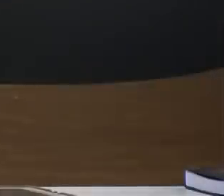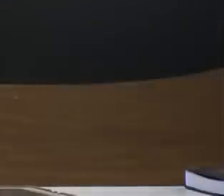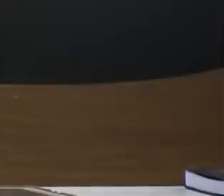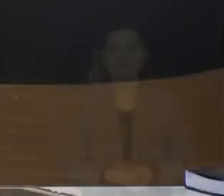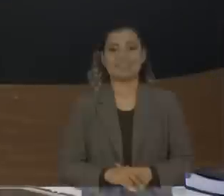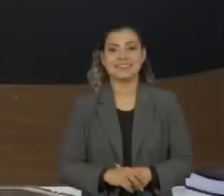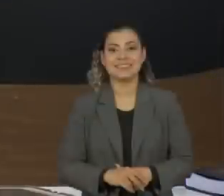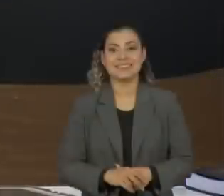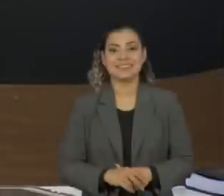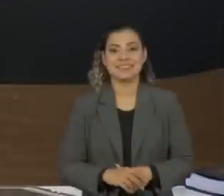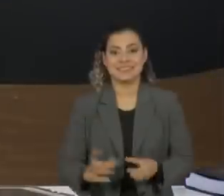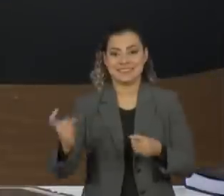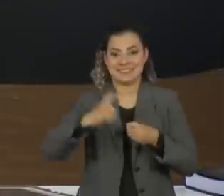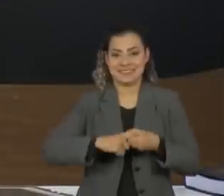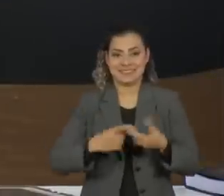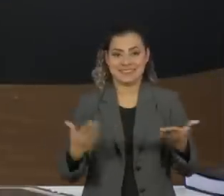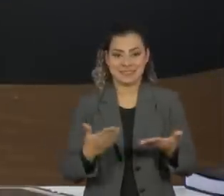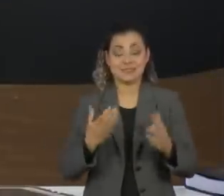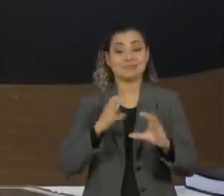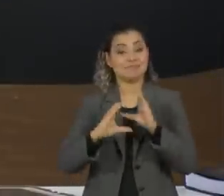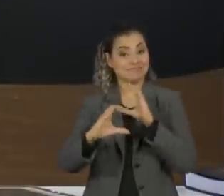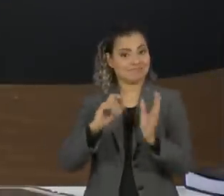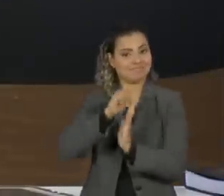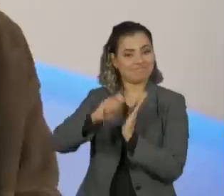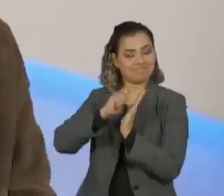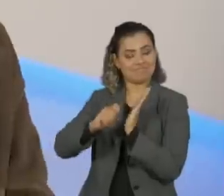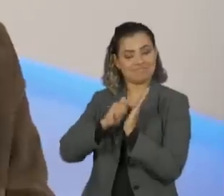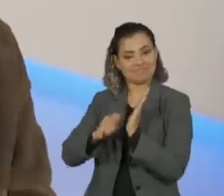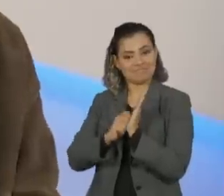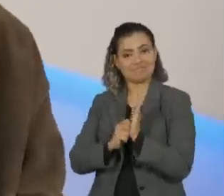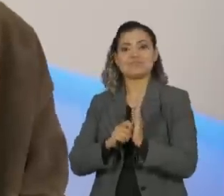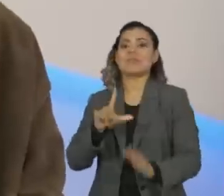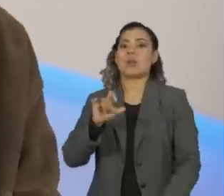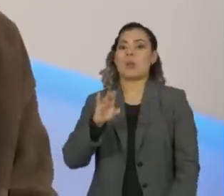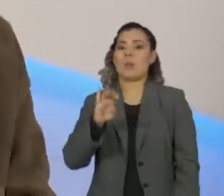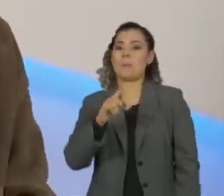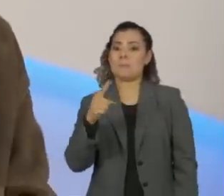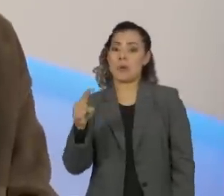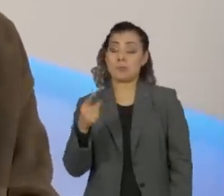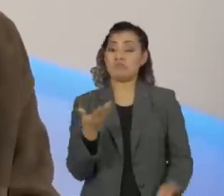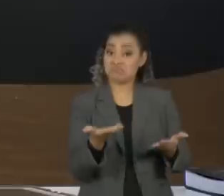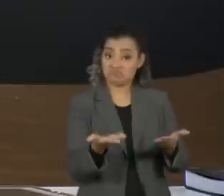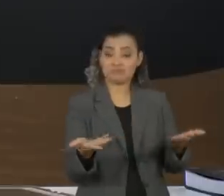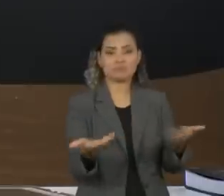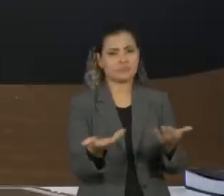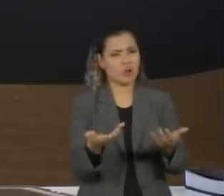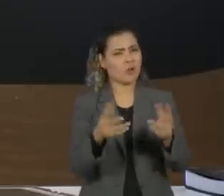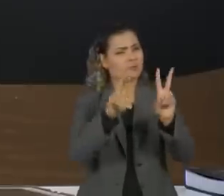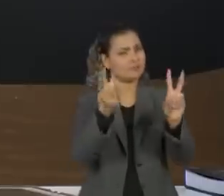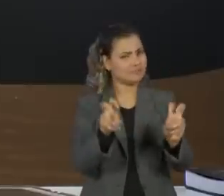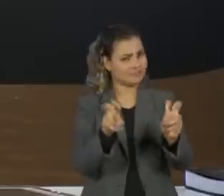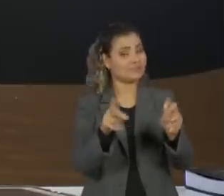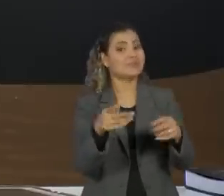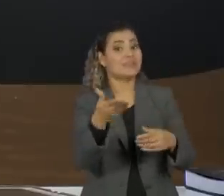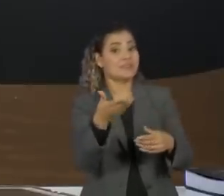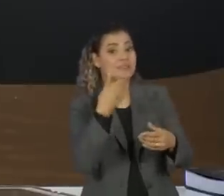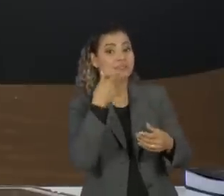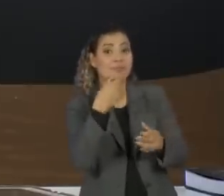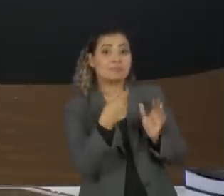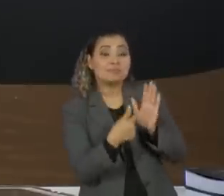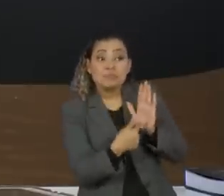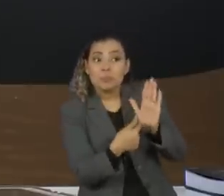Estamos de volta com o cantor, compositor e escritor Lobão. Lobão, insistir um pouco nessas suas mutações.